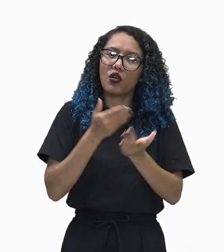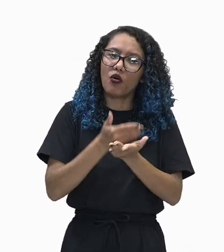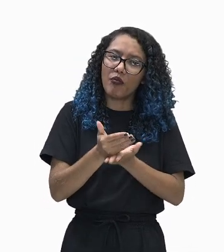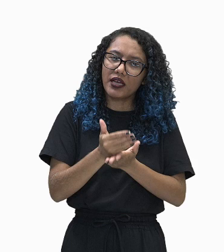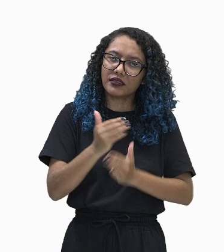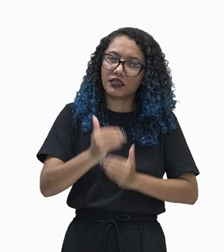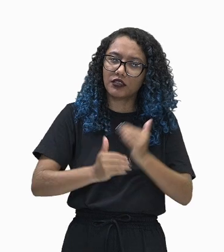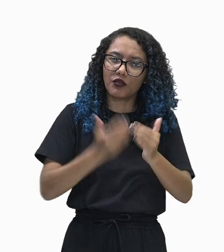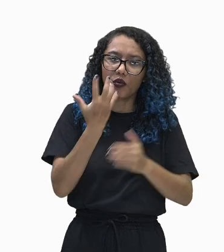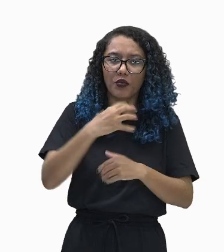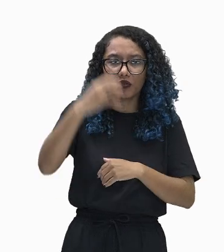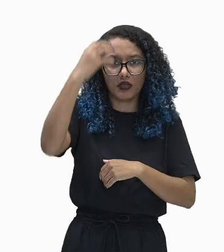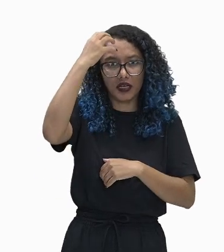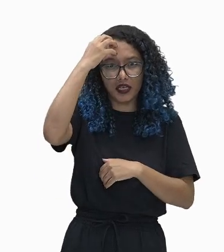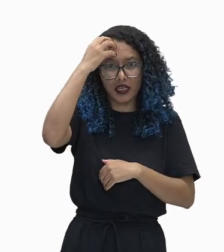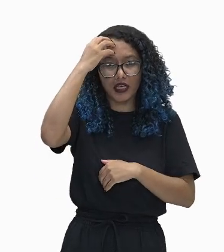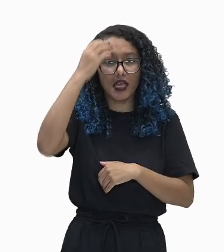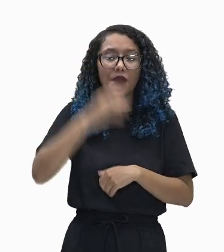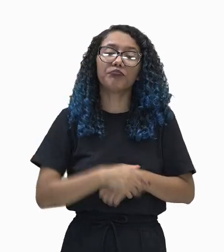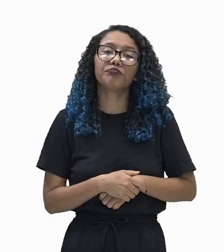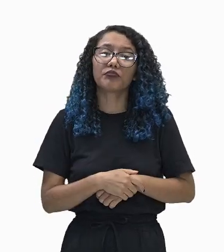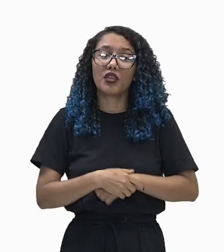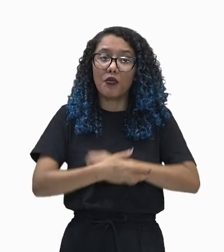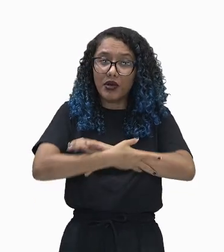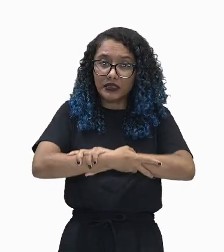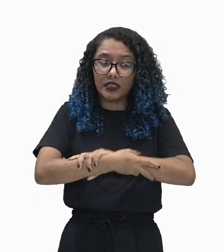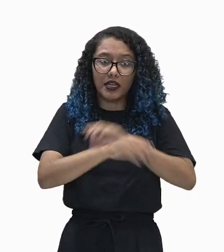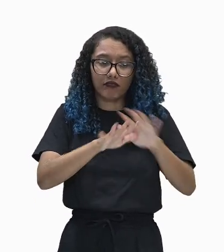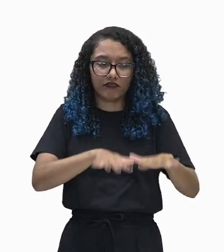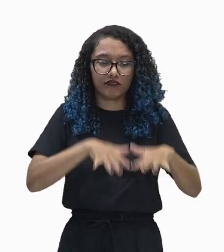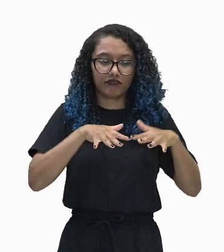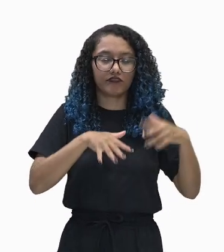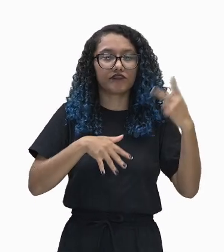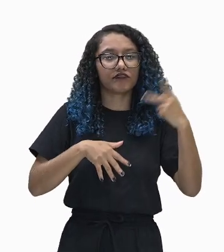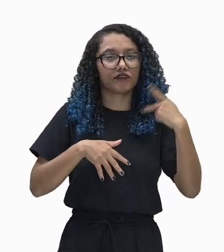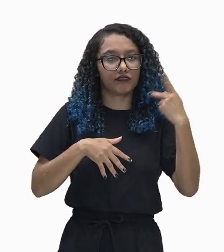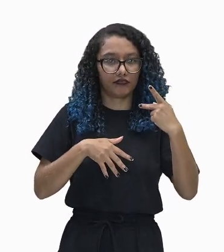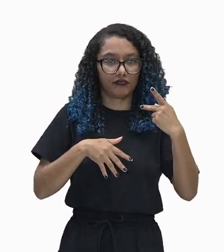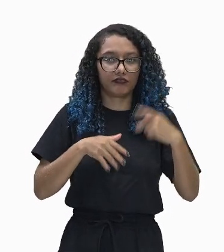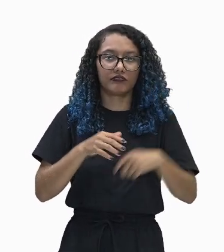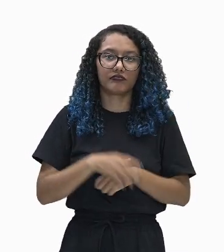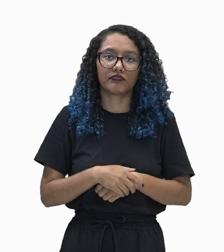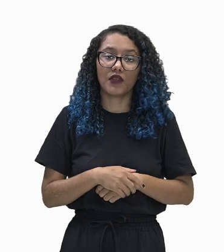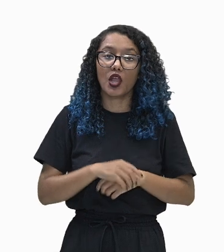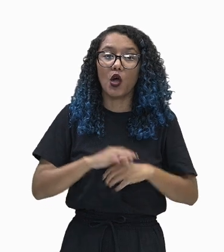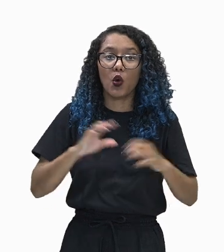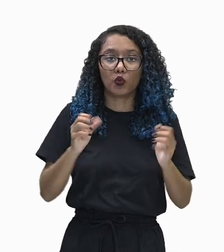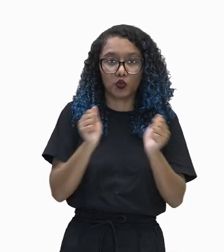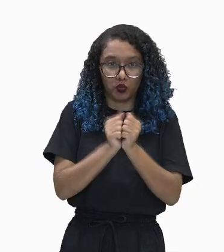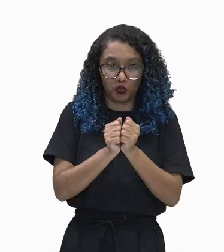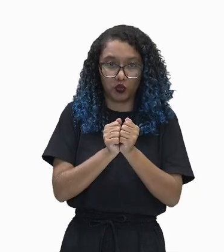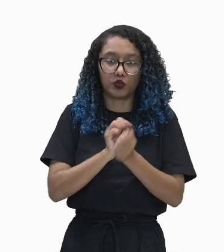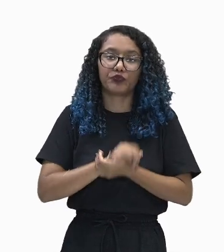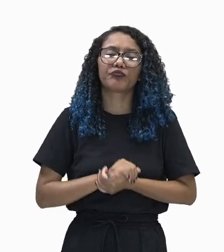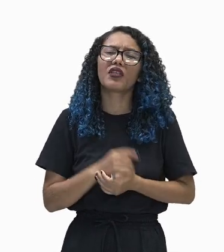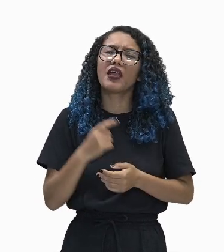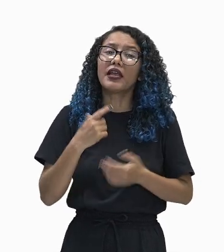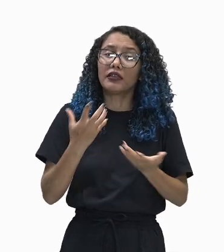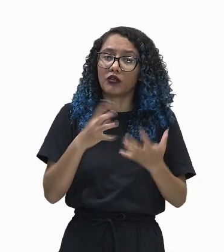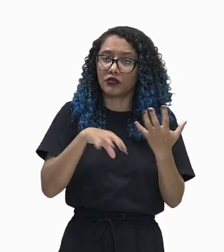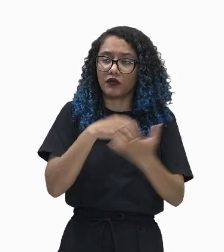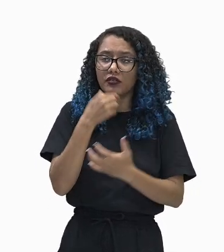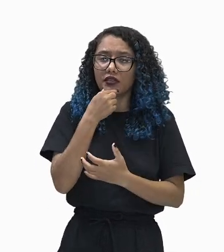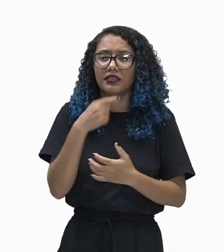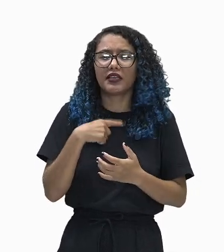constitucional na Inglaterra. Aqui, gente, a Revolução Inglesa pode ser dividida em quatro fases principais.